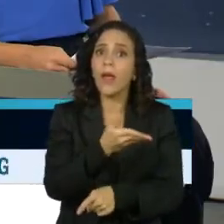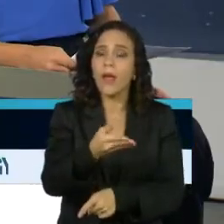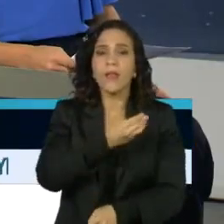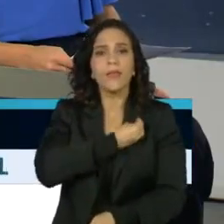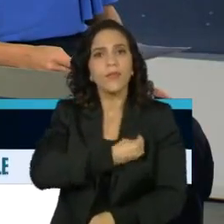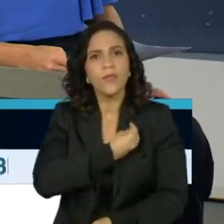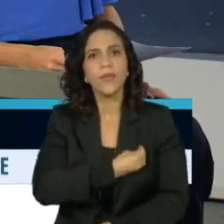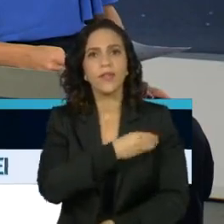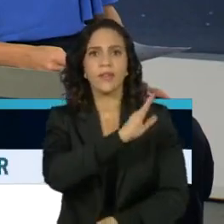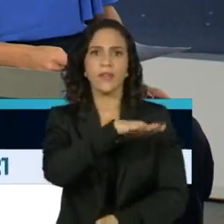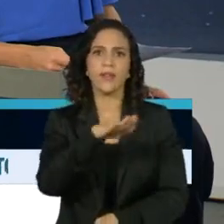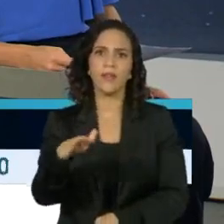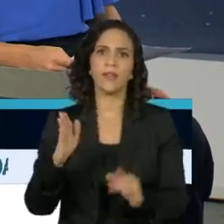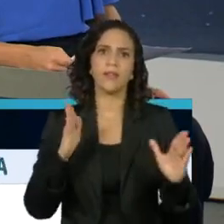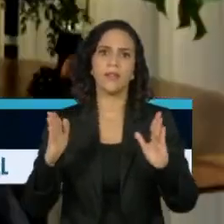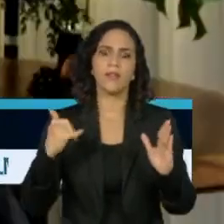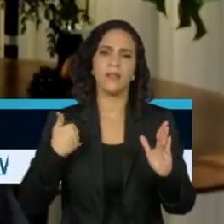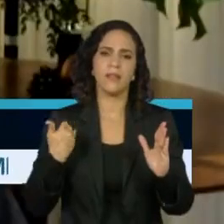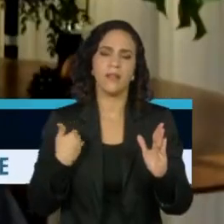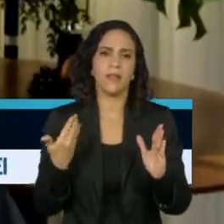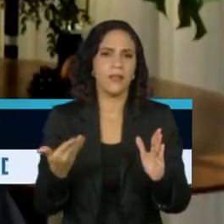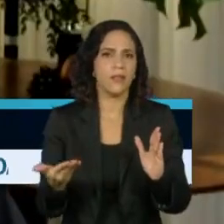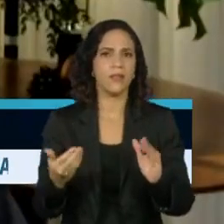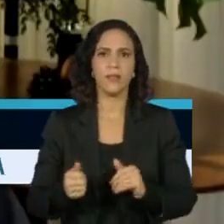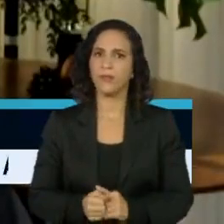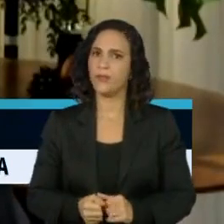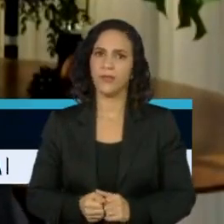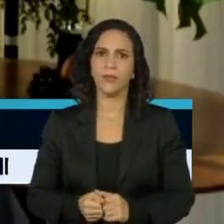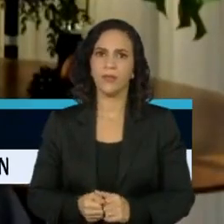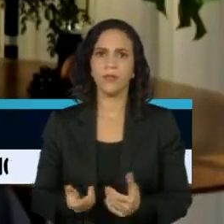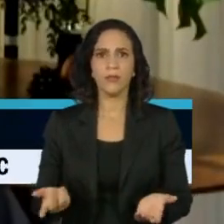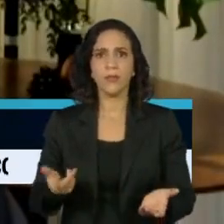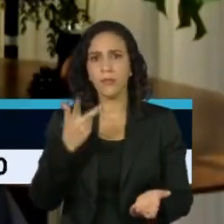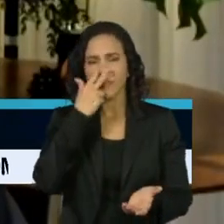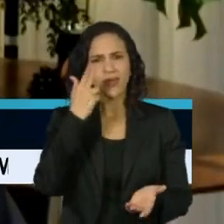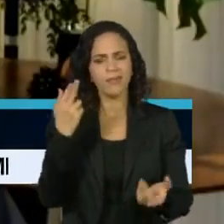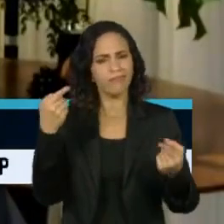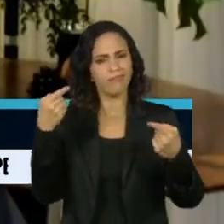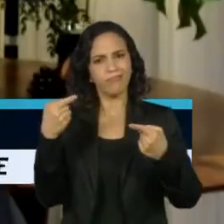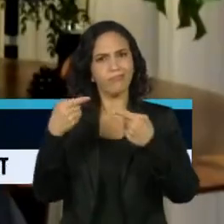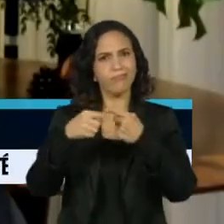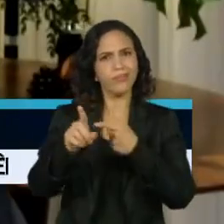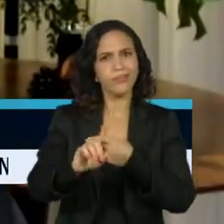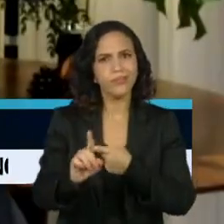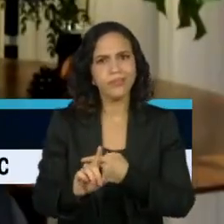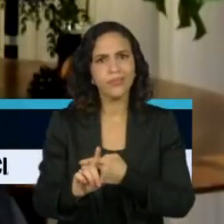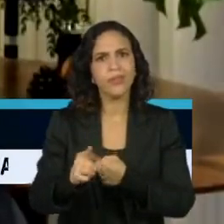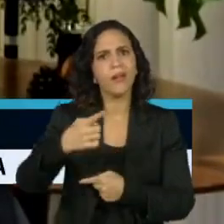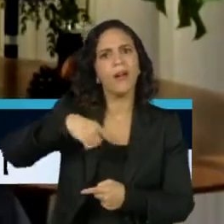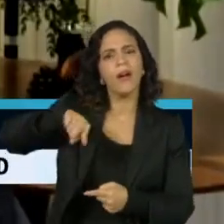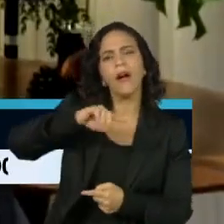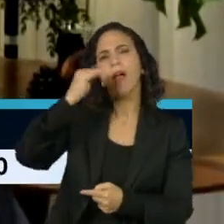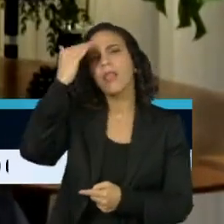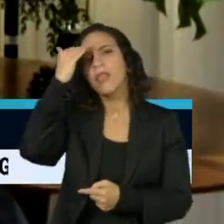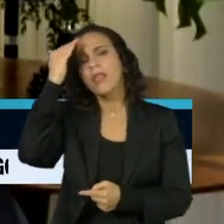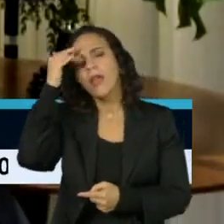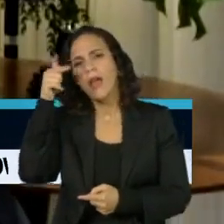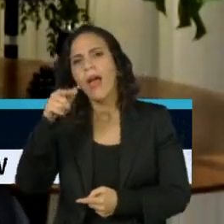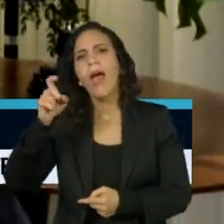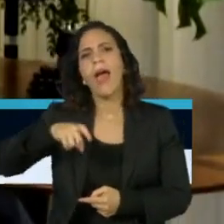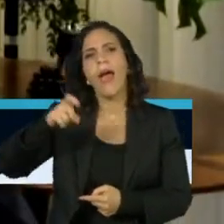vida de crianças nessa faixa etária. Algo que colide com aquilo que se entenderia como marcado